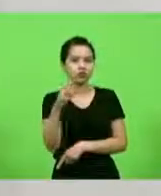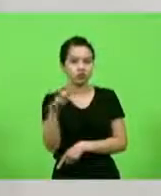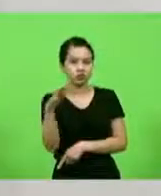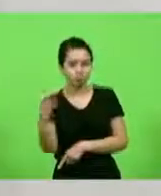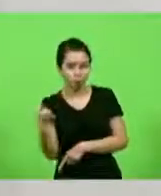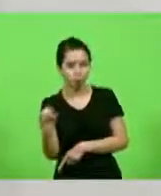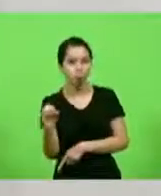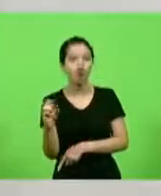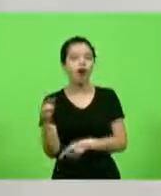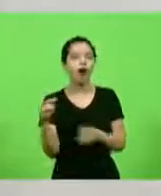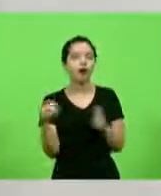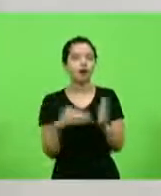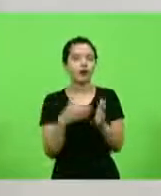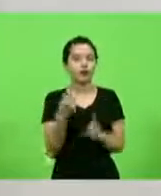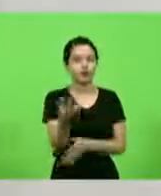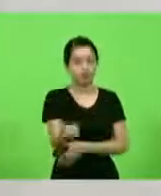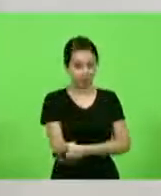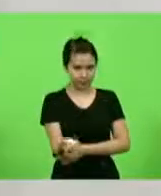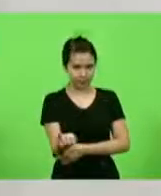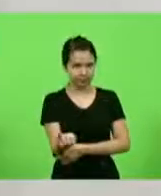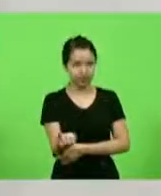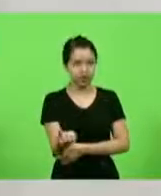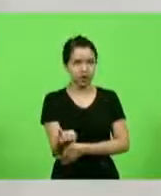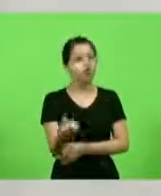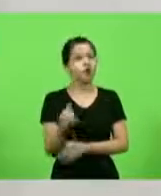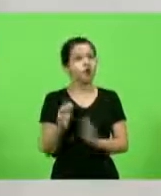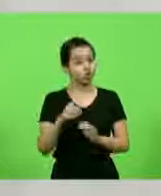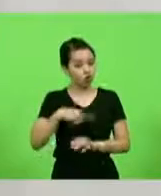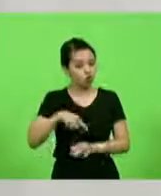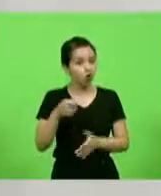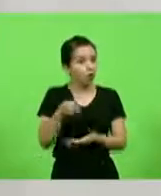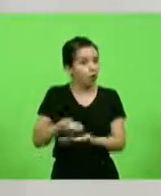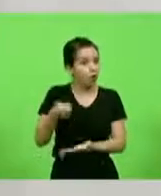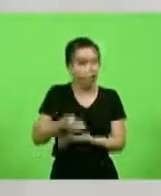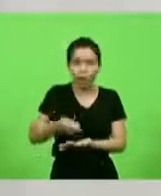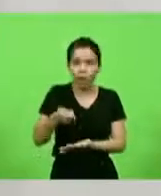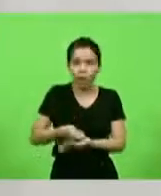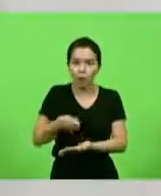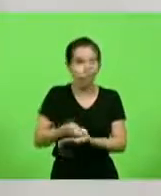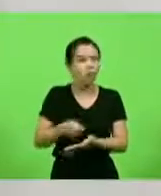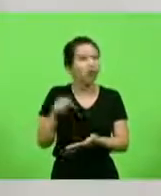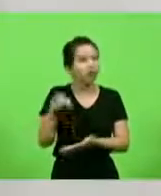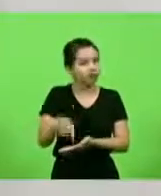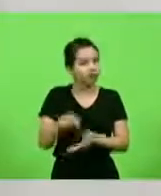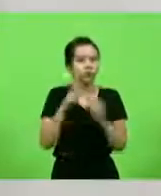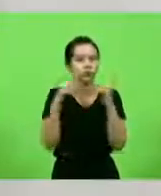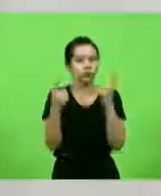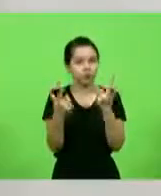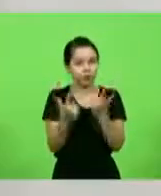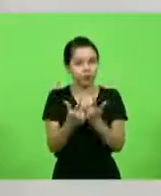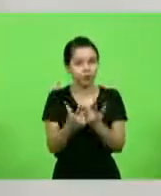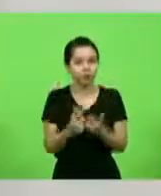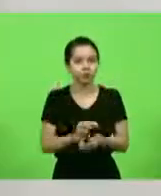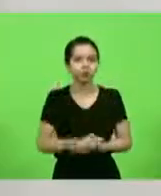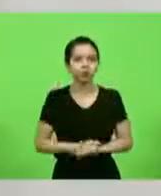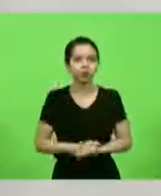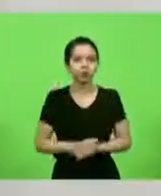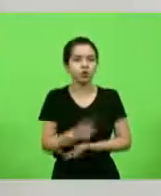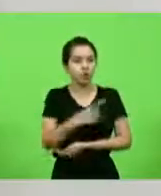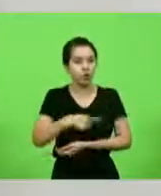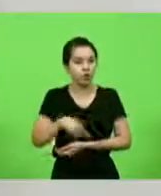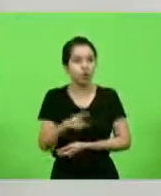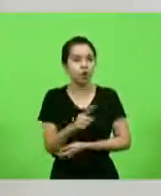efetivamente cobrávamos aqui na Assembleia Legislativa, que é um olhar, pode voltar para mim aqui, que é um olhar